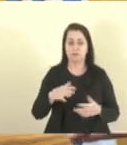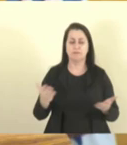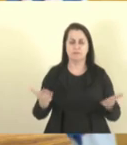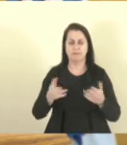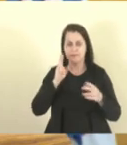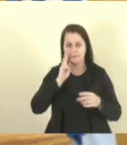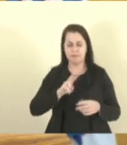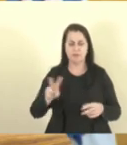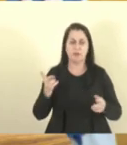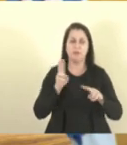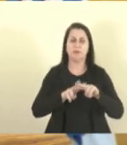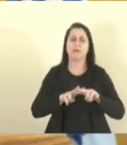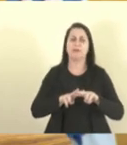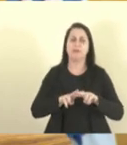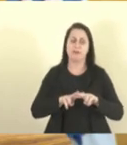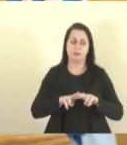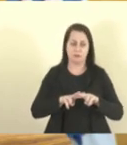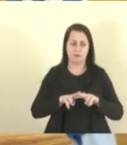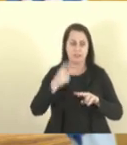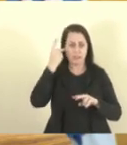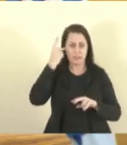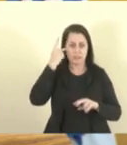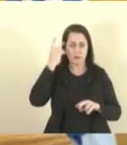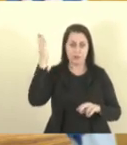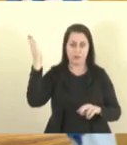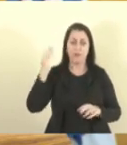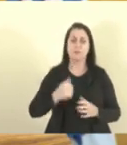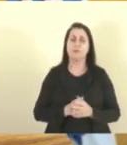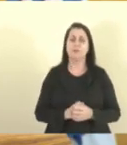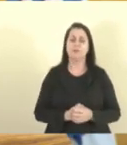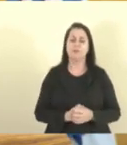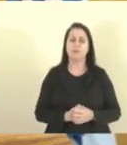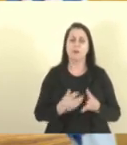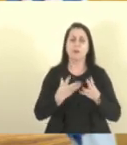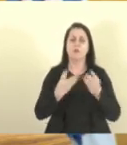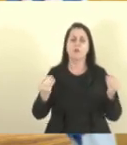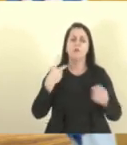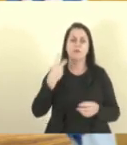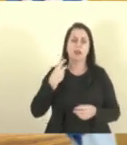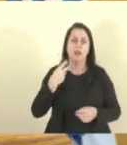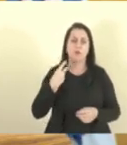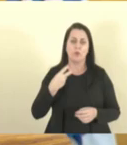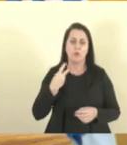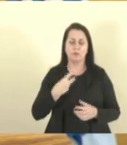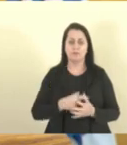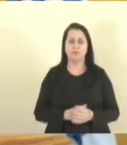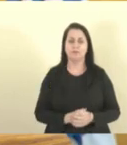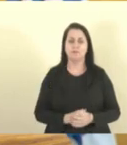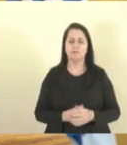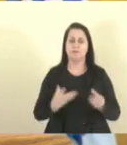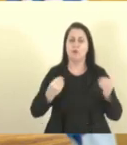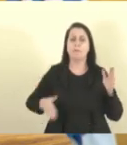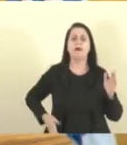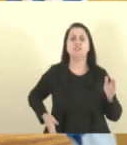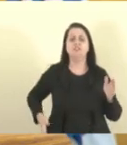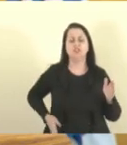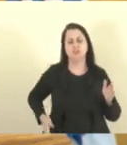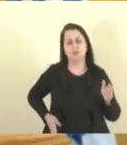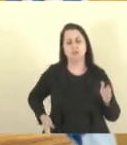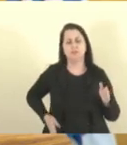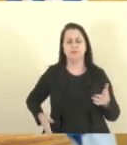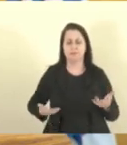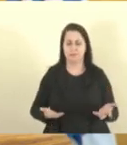vendo aí, prenderam lá em São Paulo, um monte de vereador, um monte de bandido, de vagabundo,